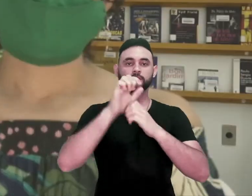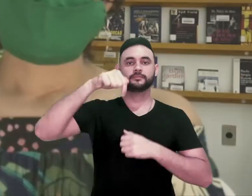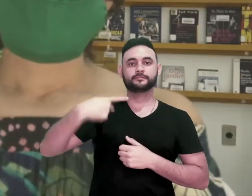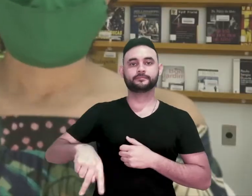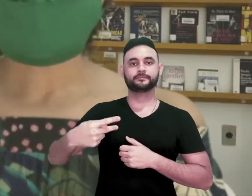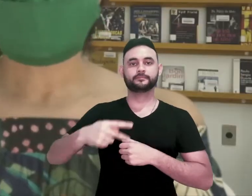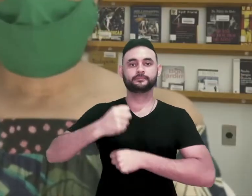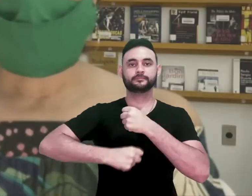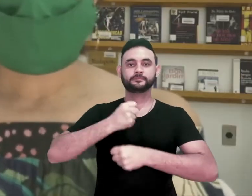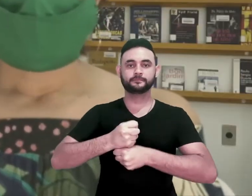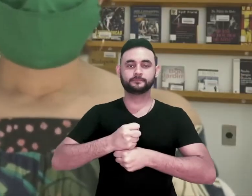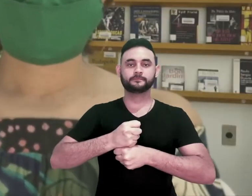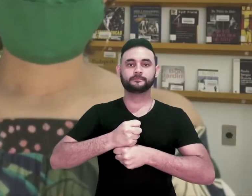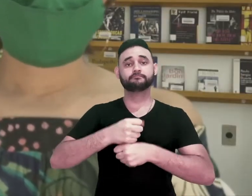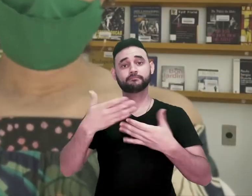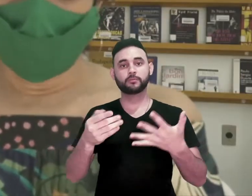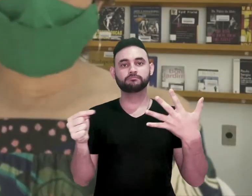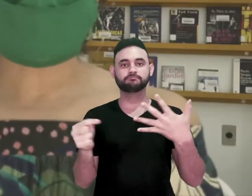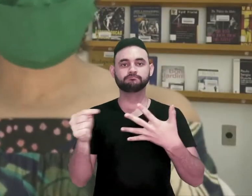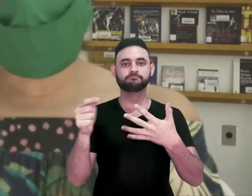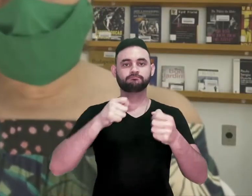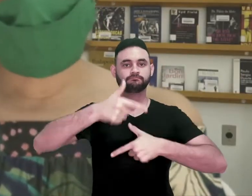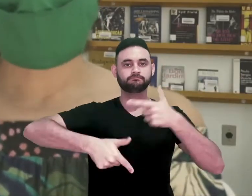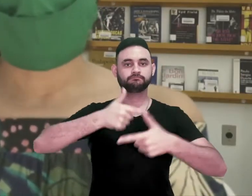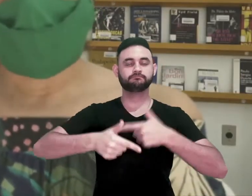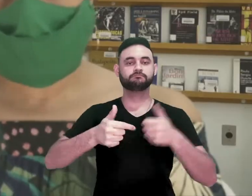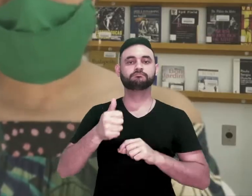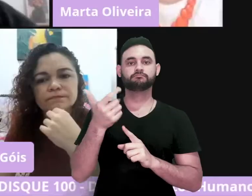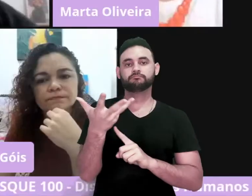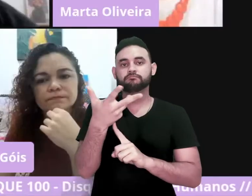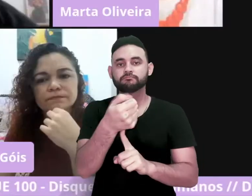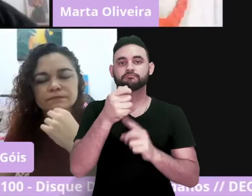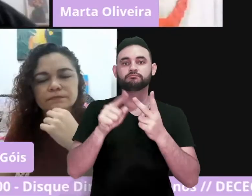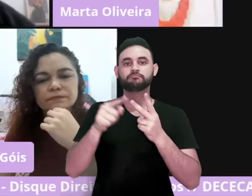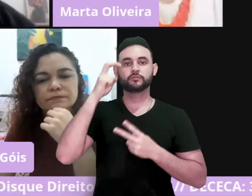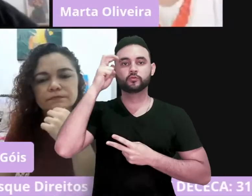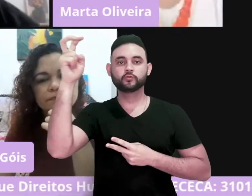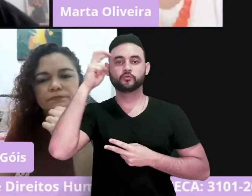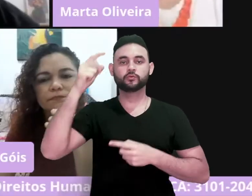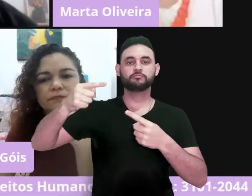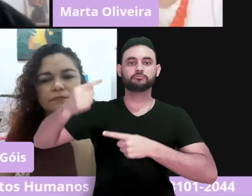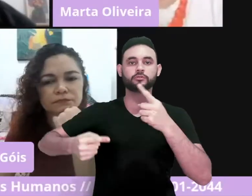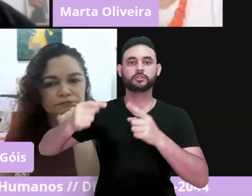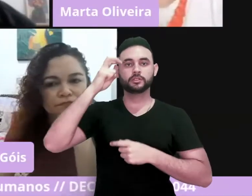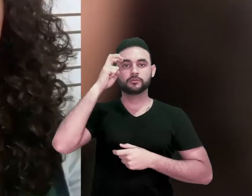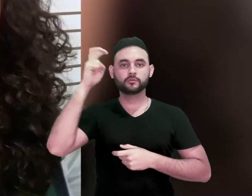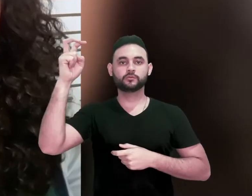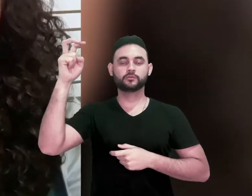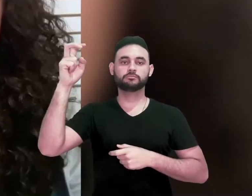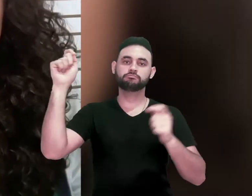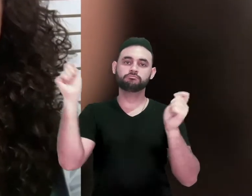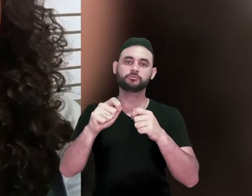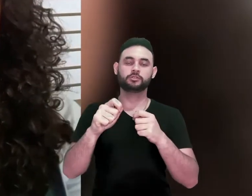ano. São ações, né, que, através da cultura e da arte, através de uma política cultural, a gente